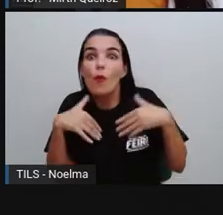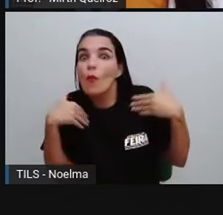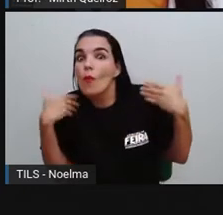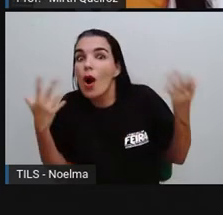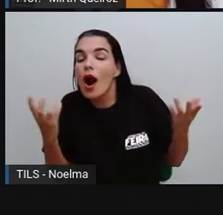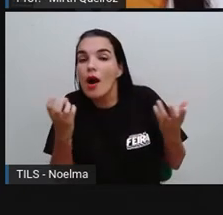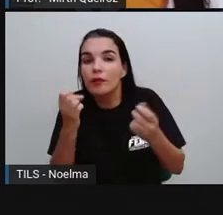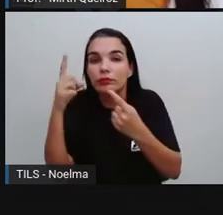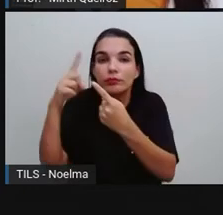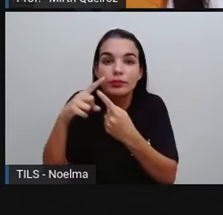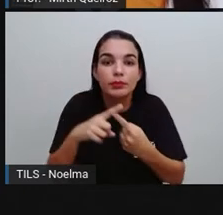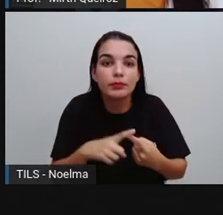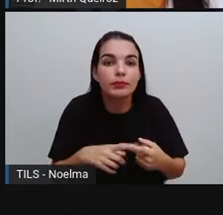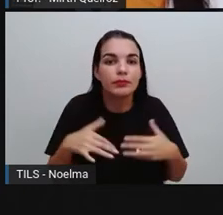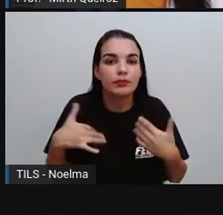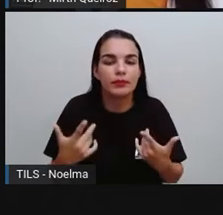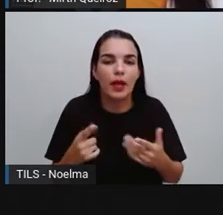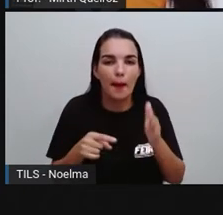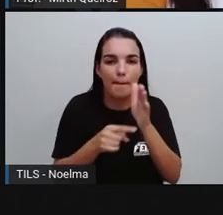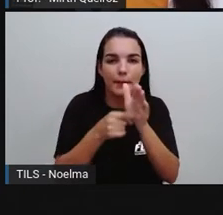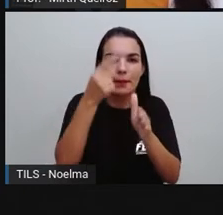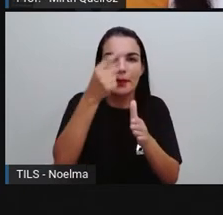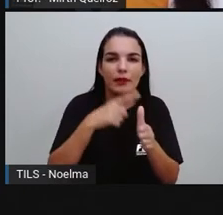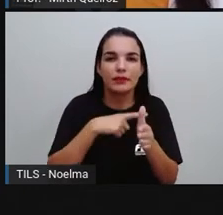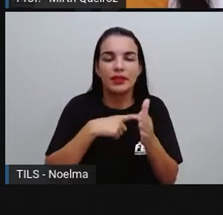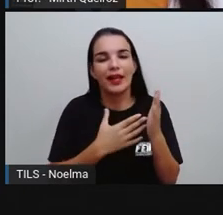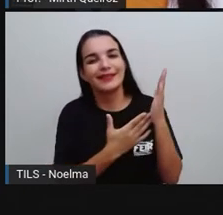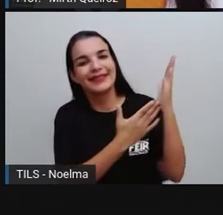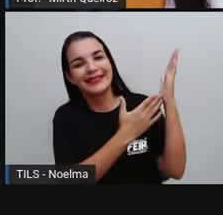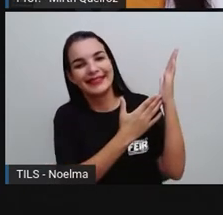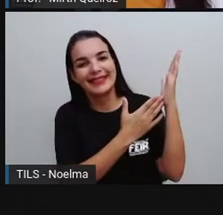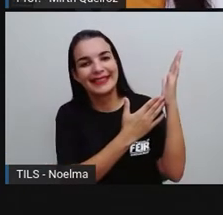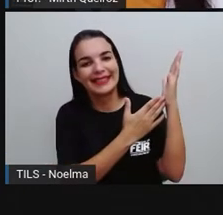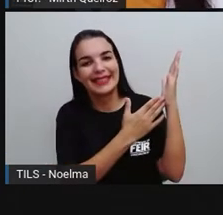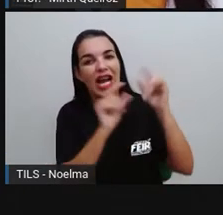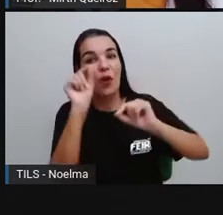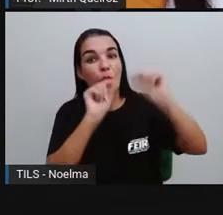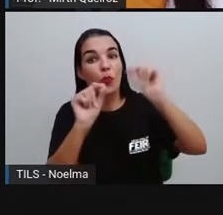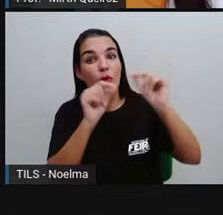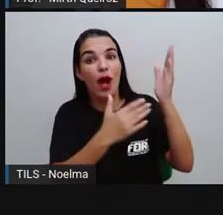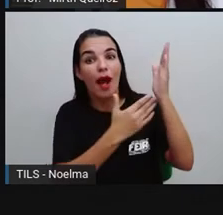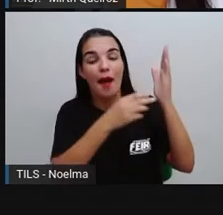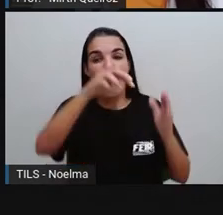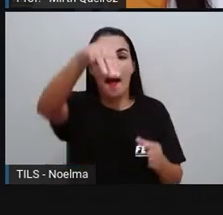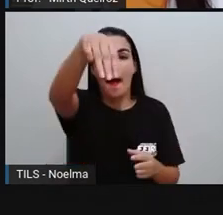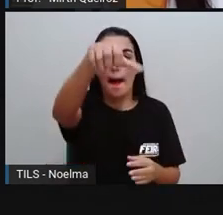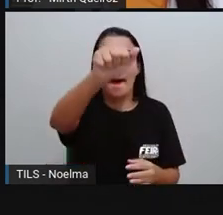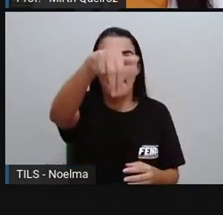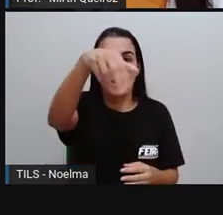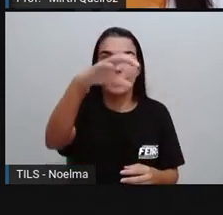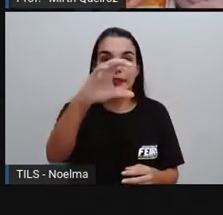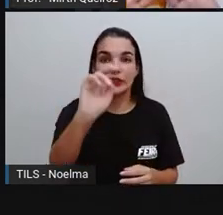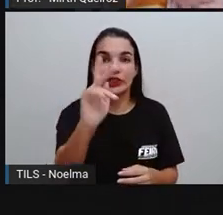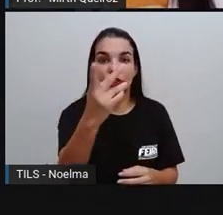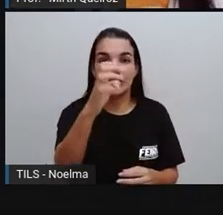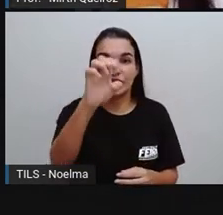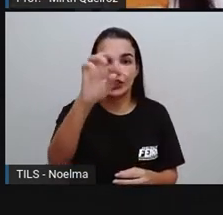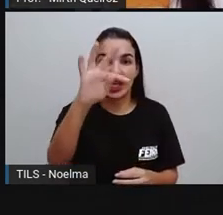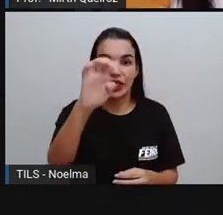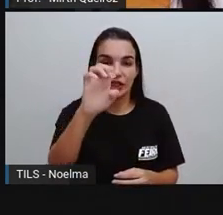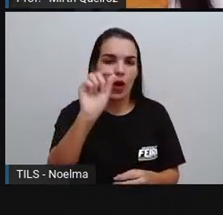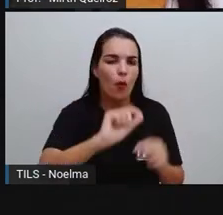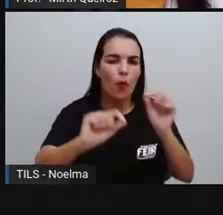as partes da notícia? Primeiro, nós temos a manchete ou o título principal, né? É aquele mais